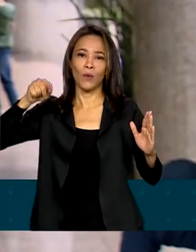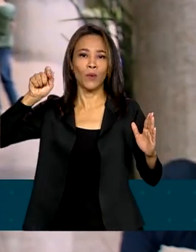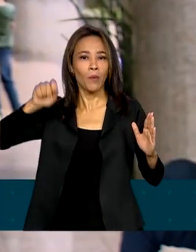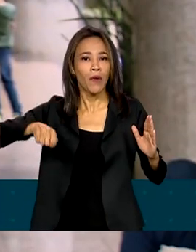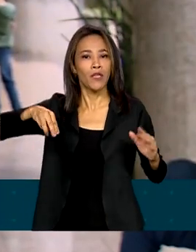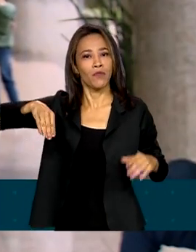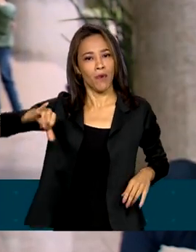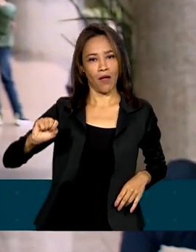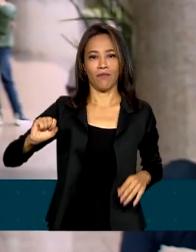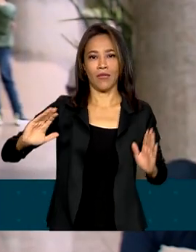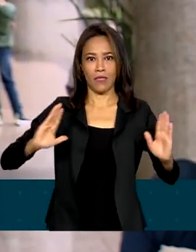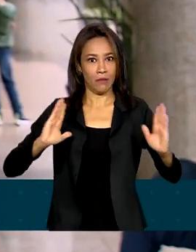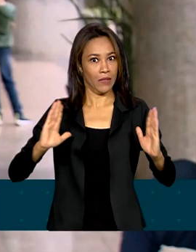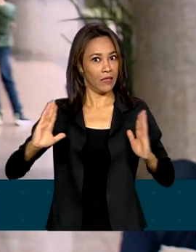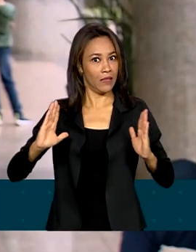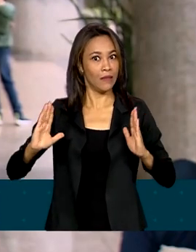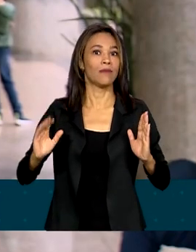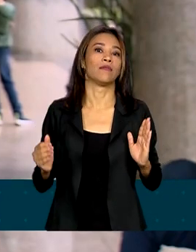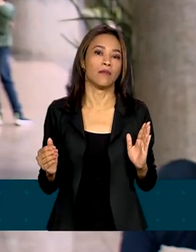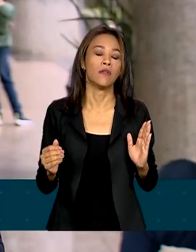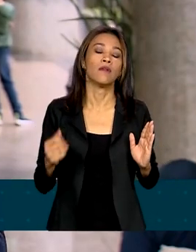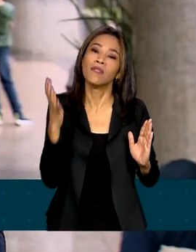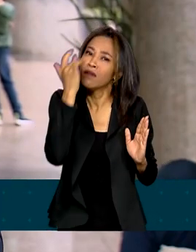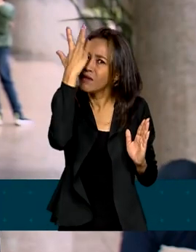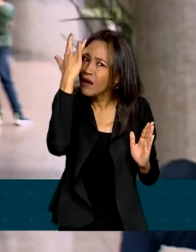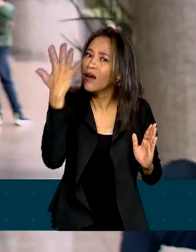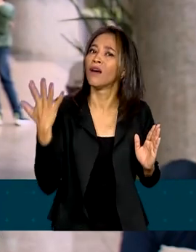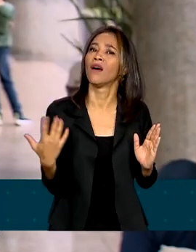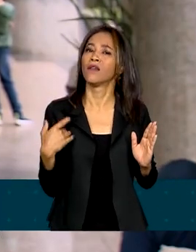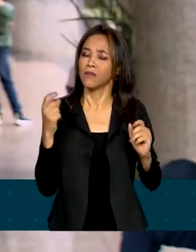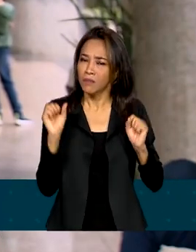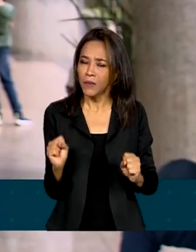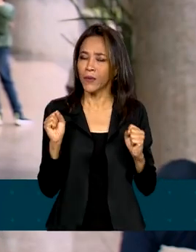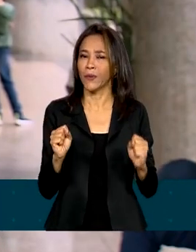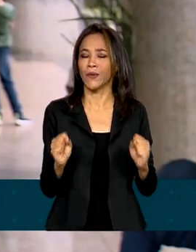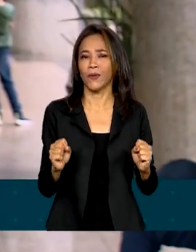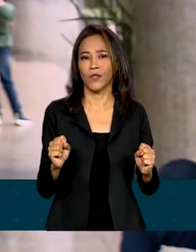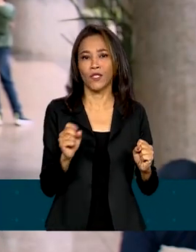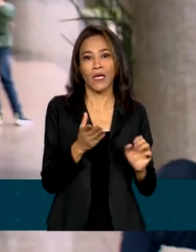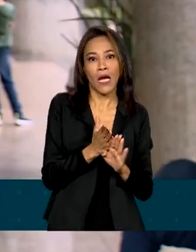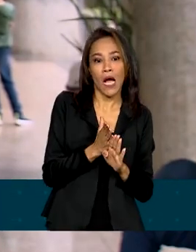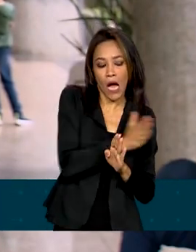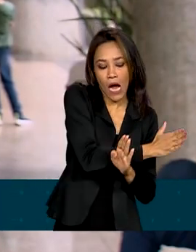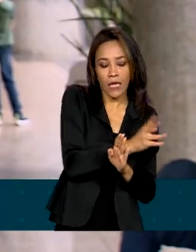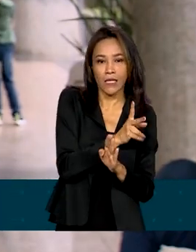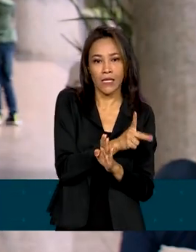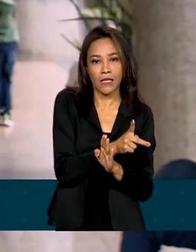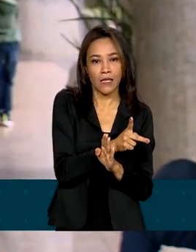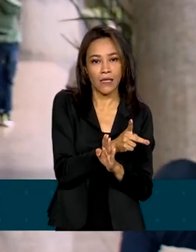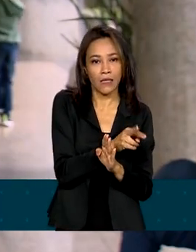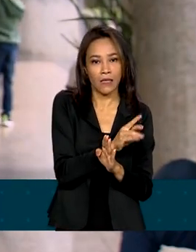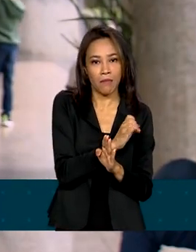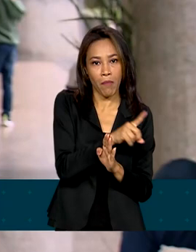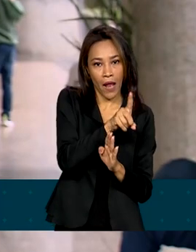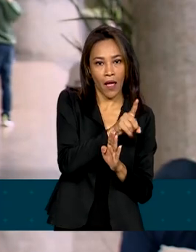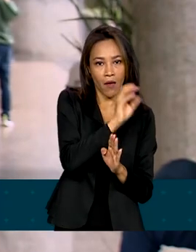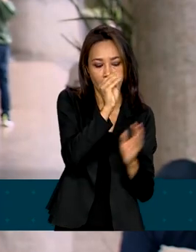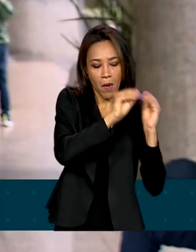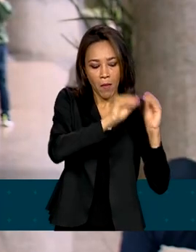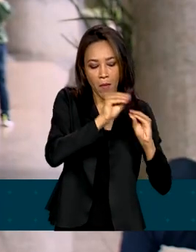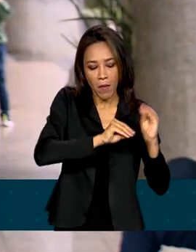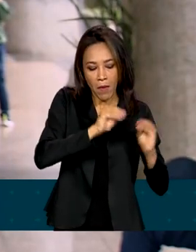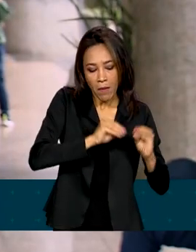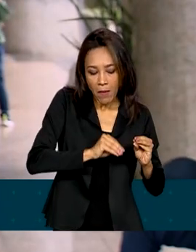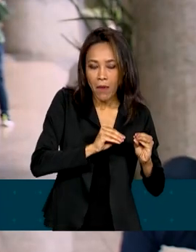contribuinte neste ano terá uma facilidade, poderá utilizar a declaração pré-preenchida para agilizar o envio do documento.